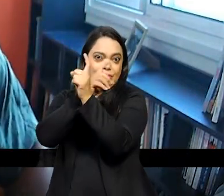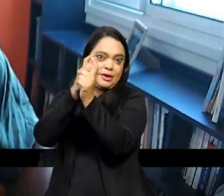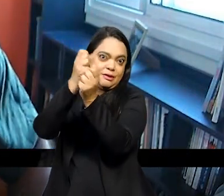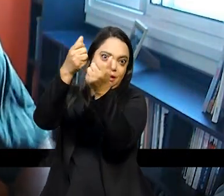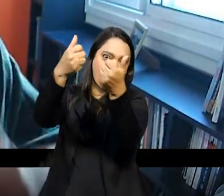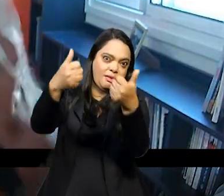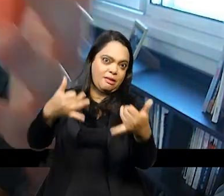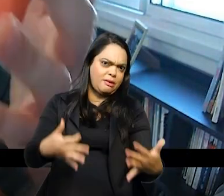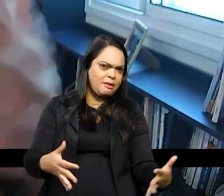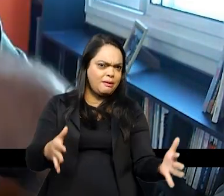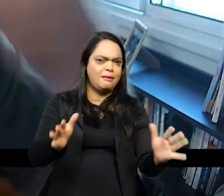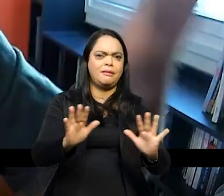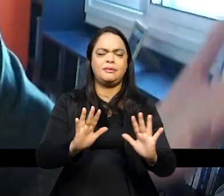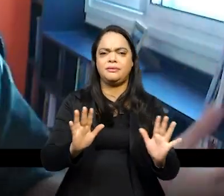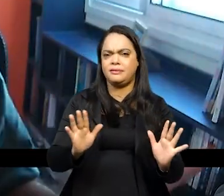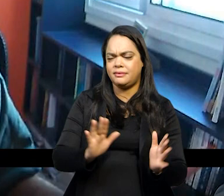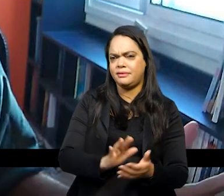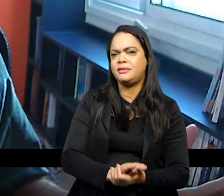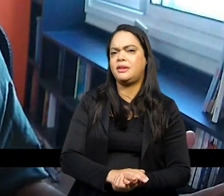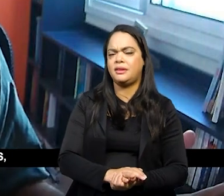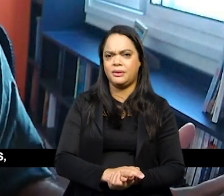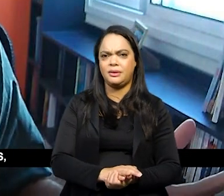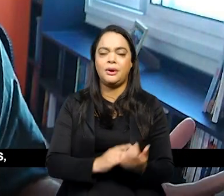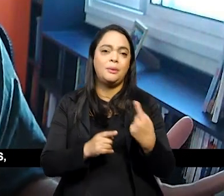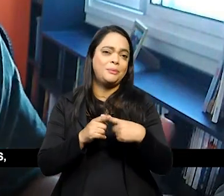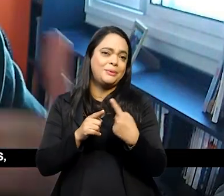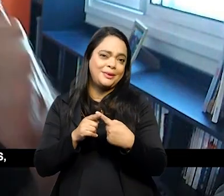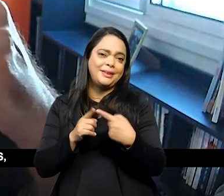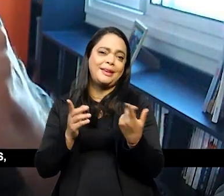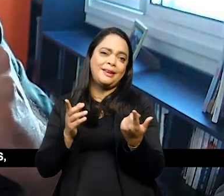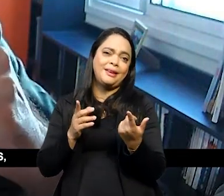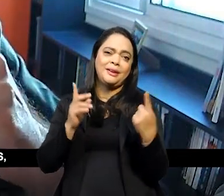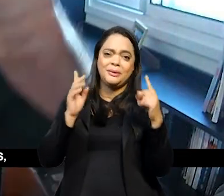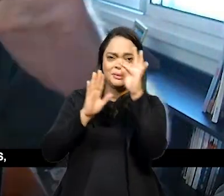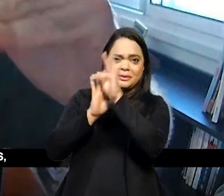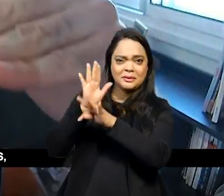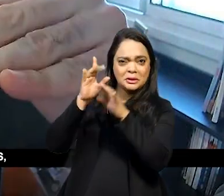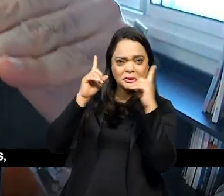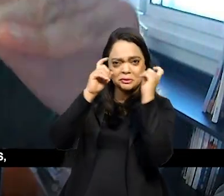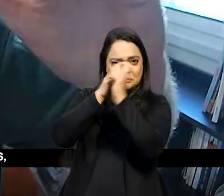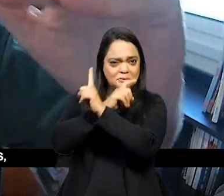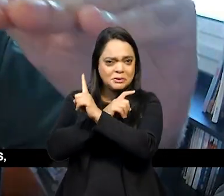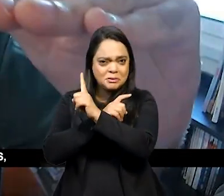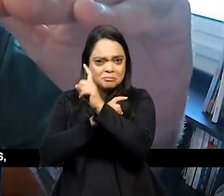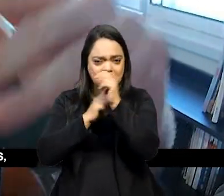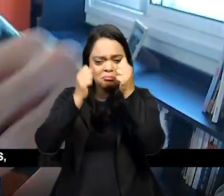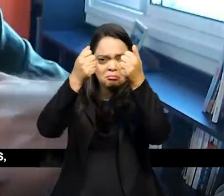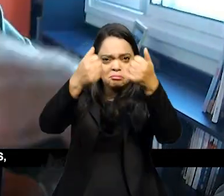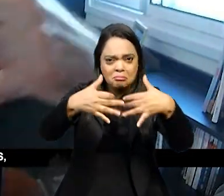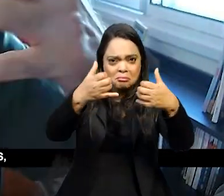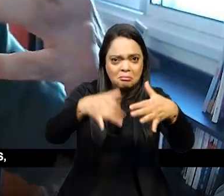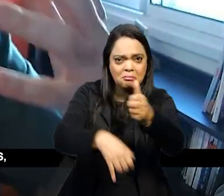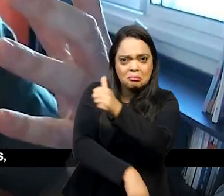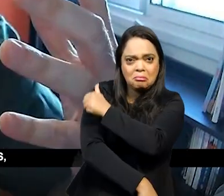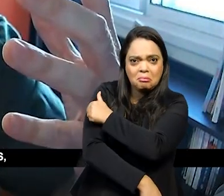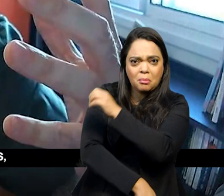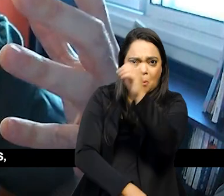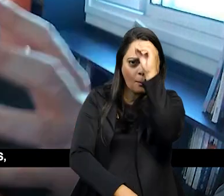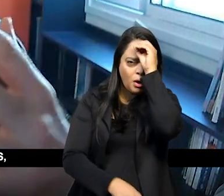quem não é adequado ninguém vai entender nada é simplesmente explicar uma história se